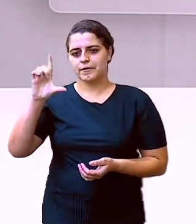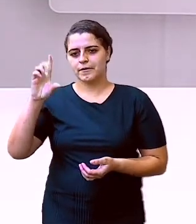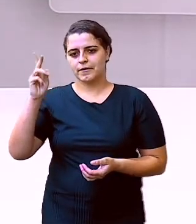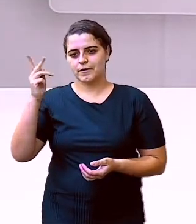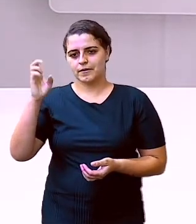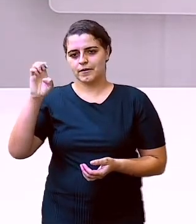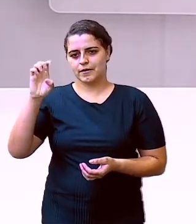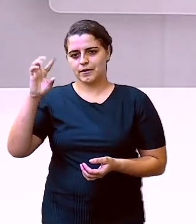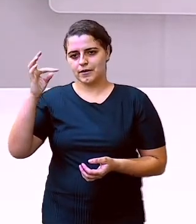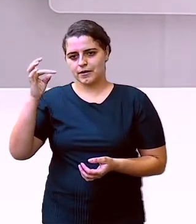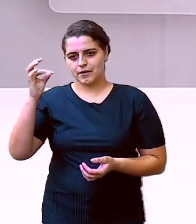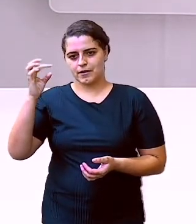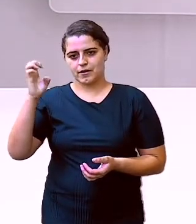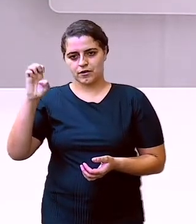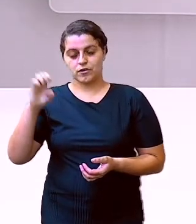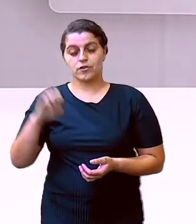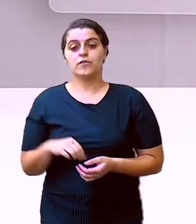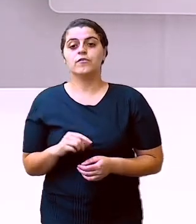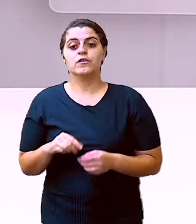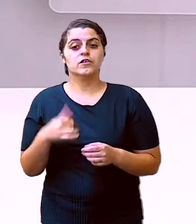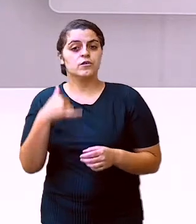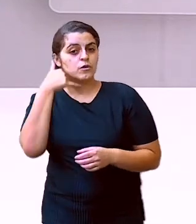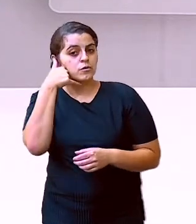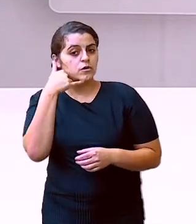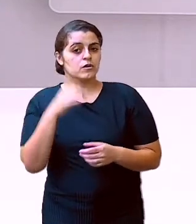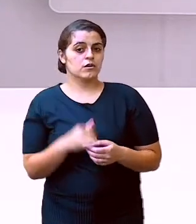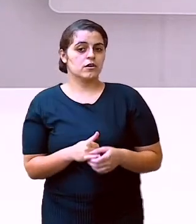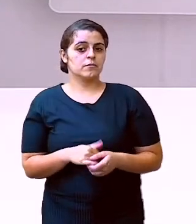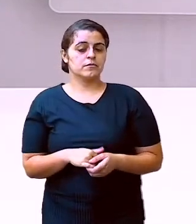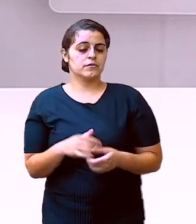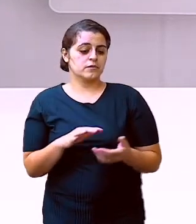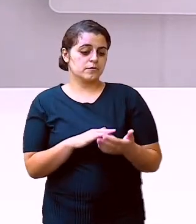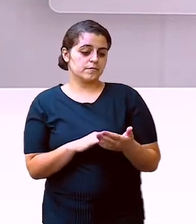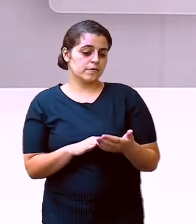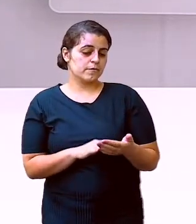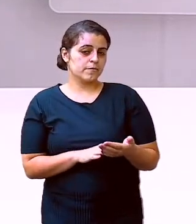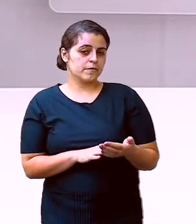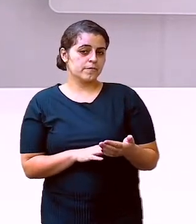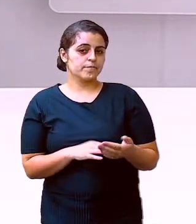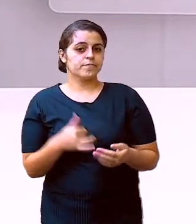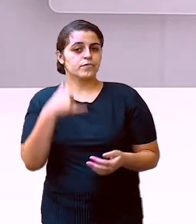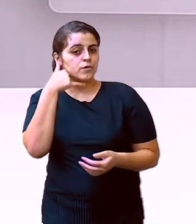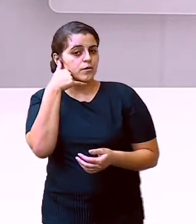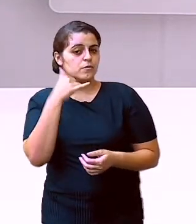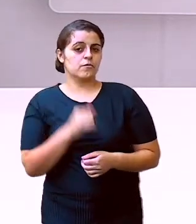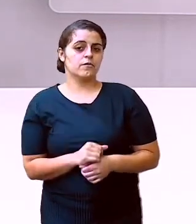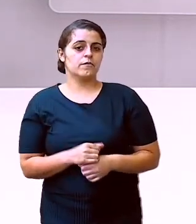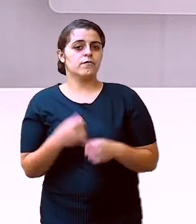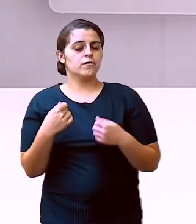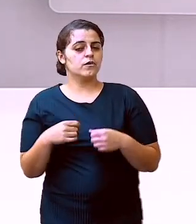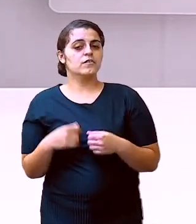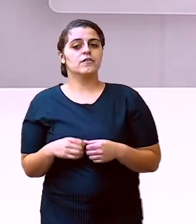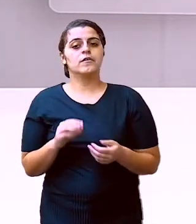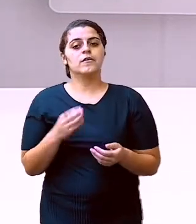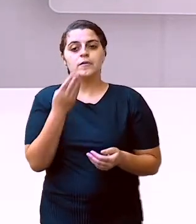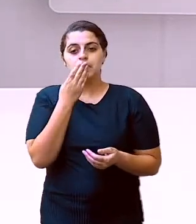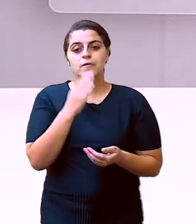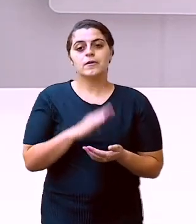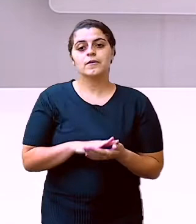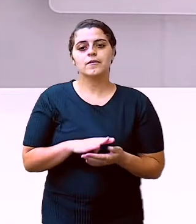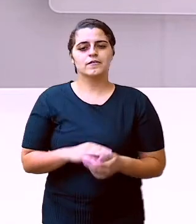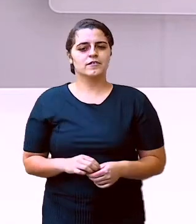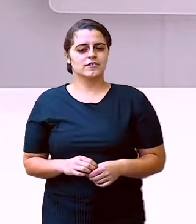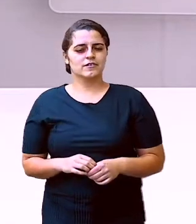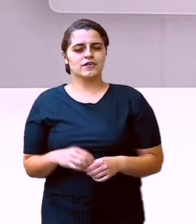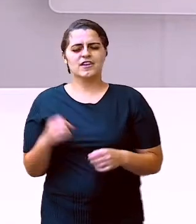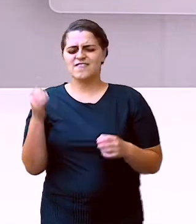falar. Se você não tem um celular perto de você para você mandar uma mensagem celular ou telefonar, você manda um bilhete, que